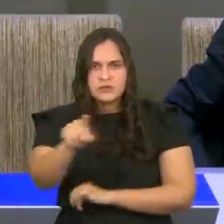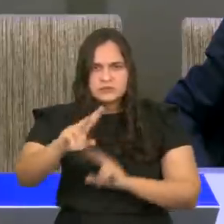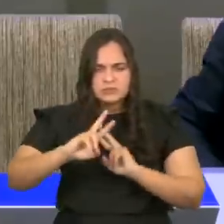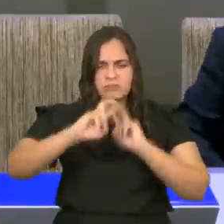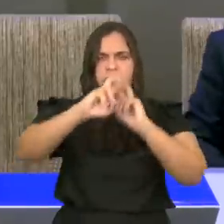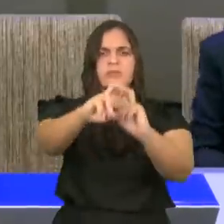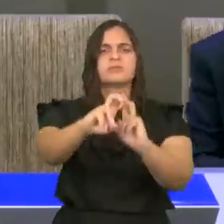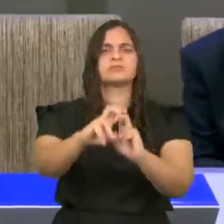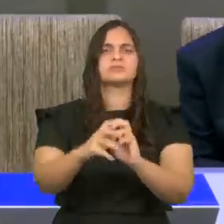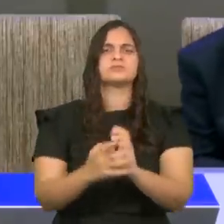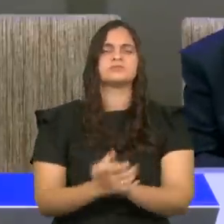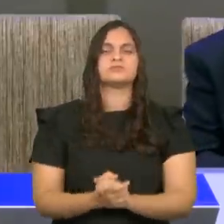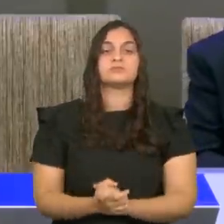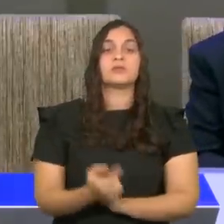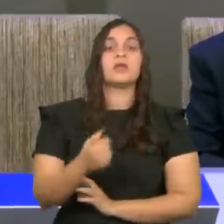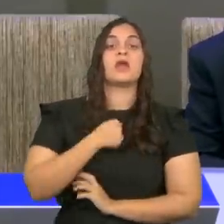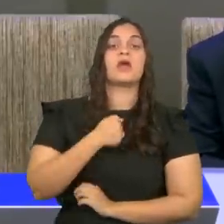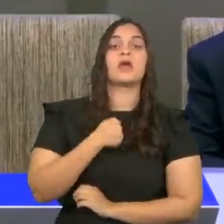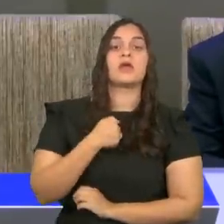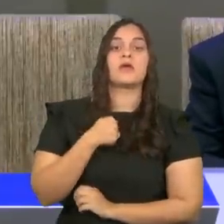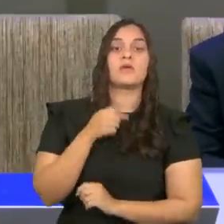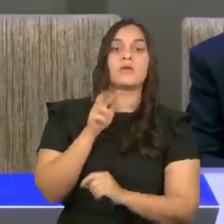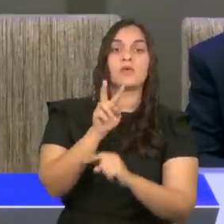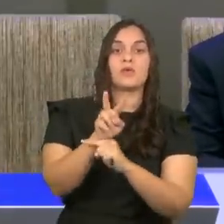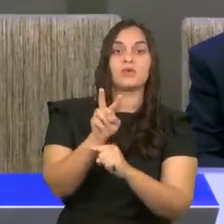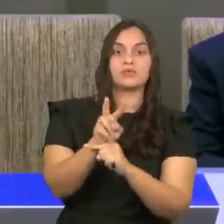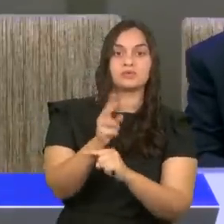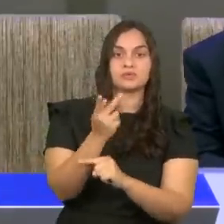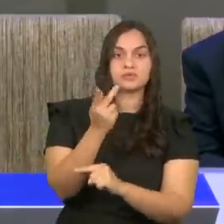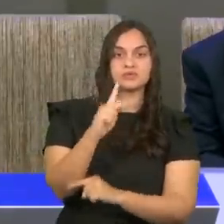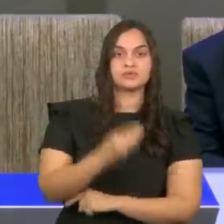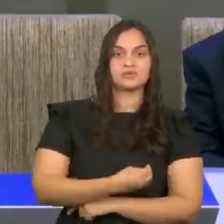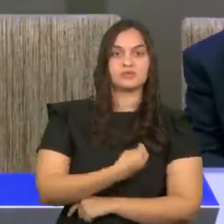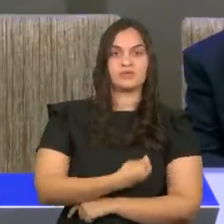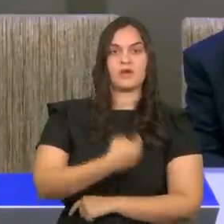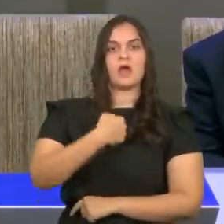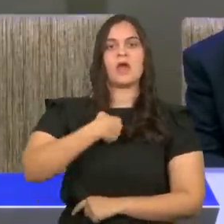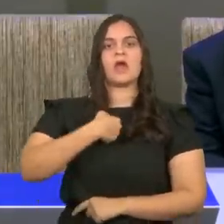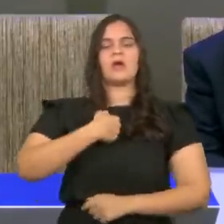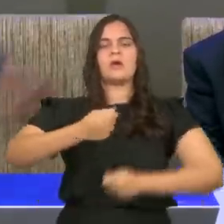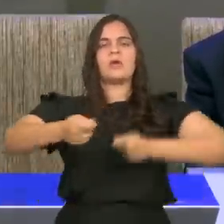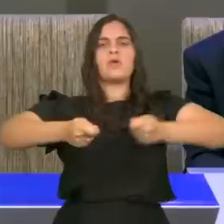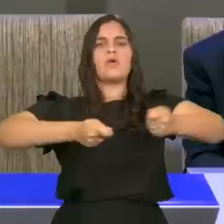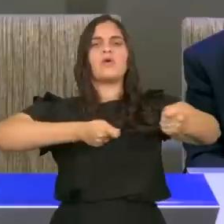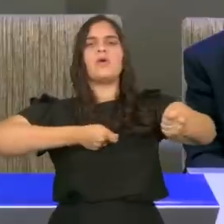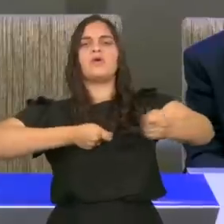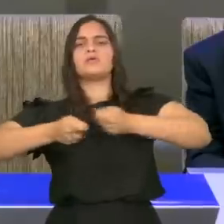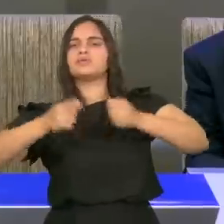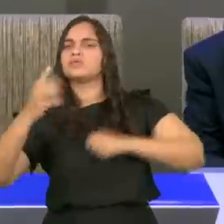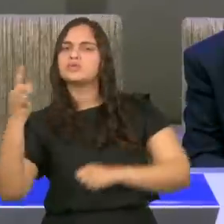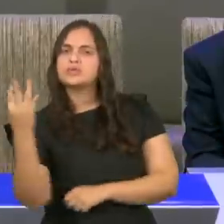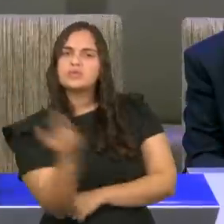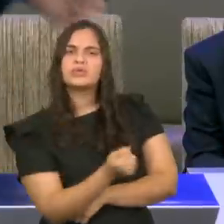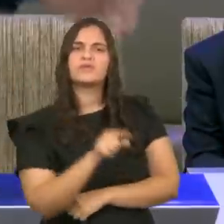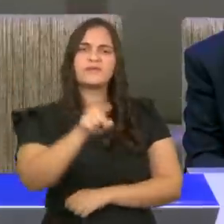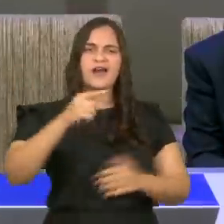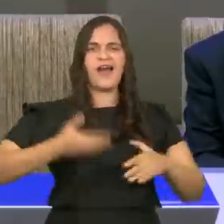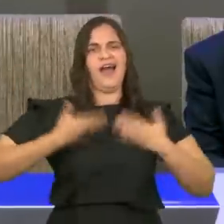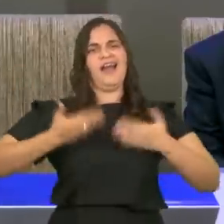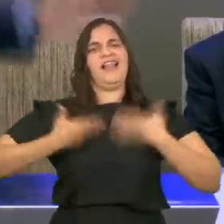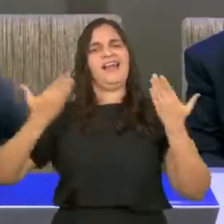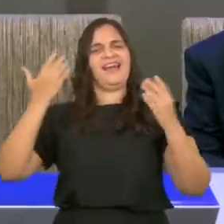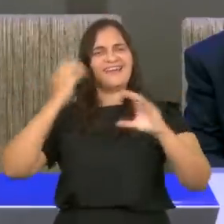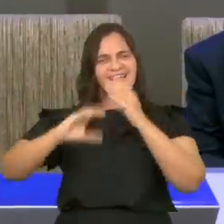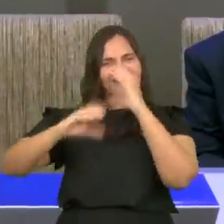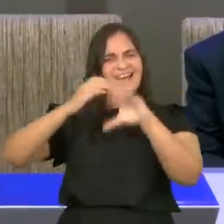Eu é que controlo, a tua vida. Te alegra. Canta,